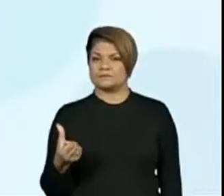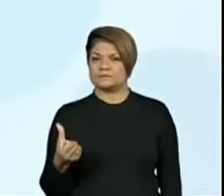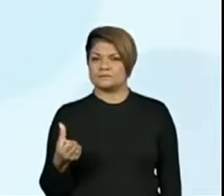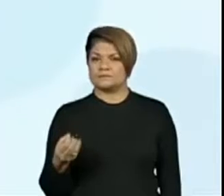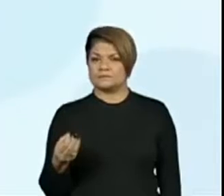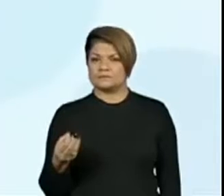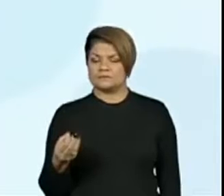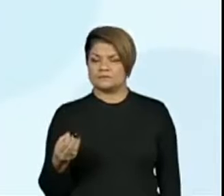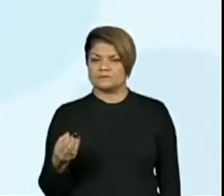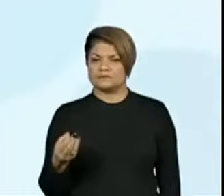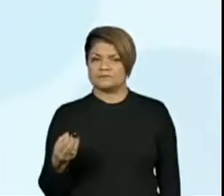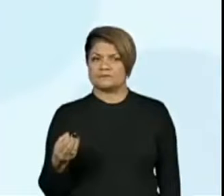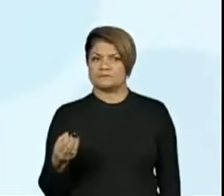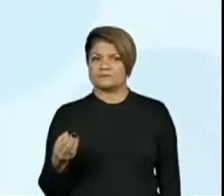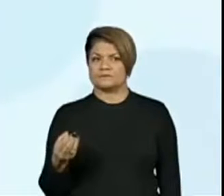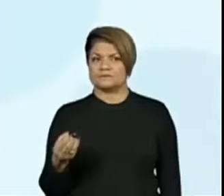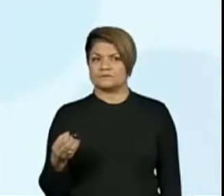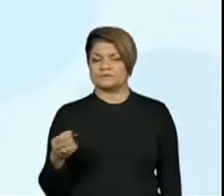50.